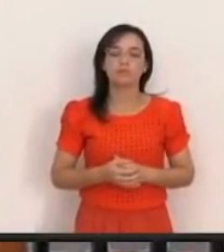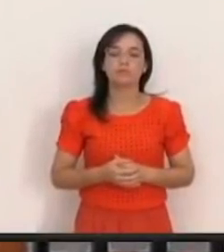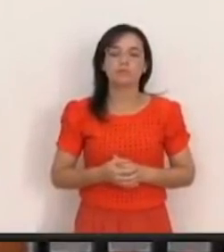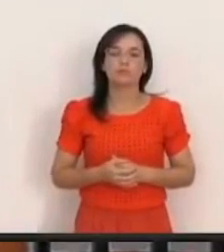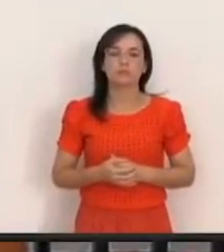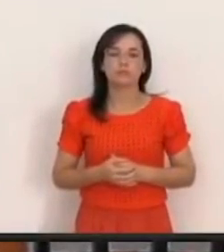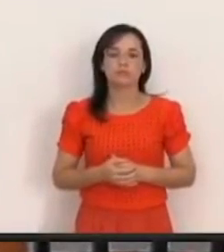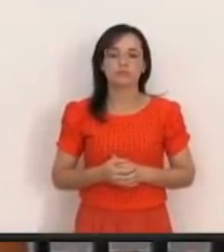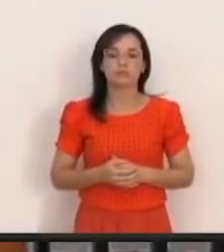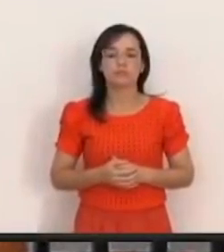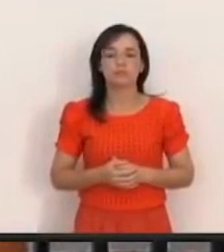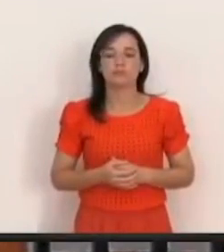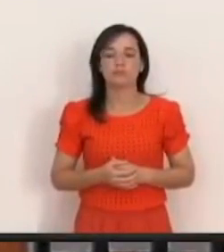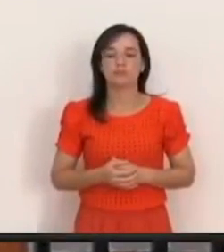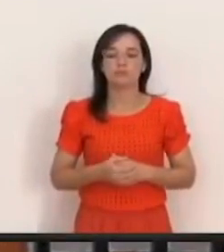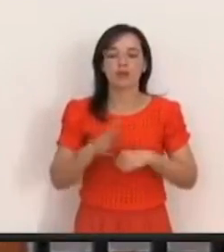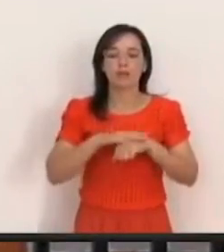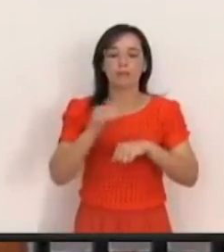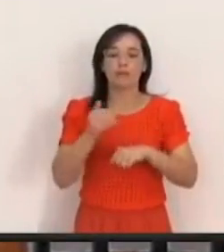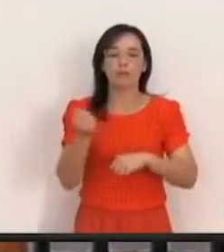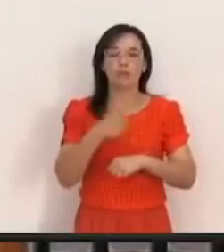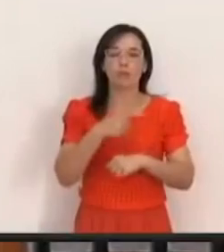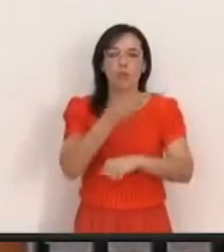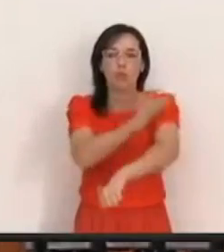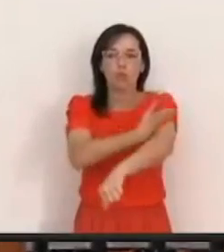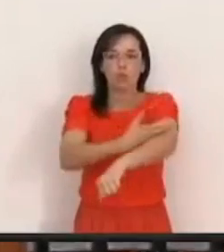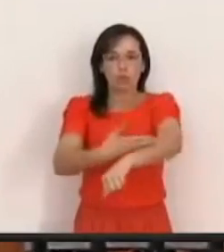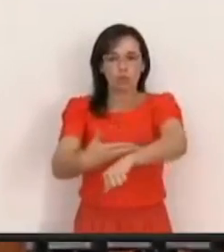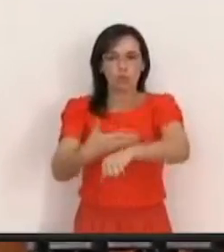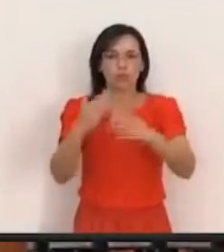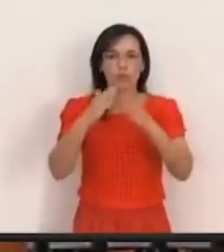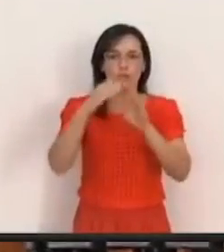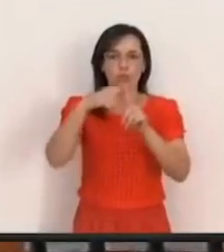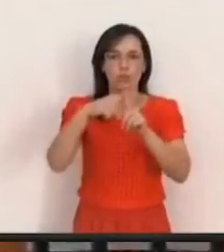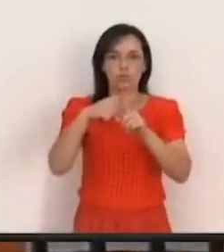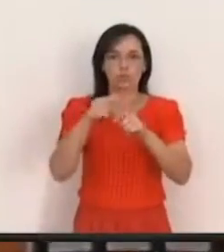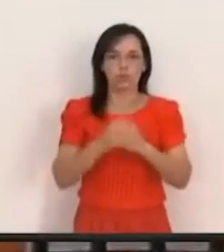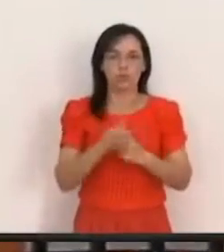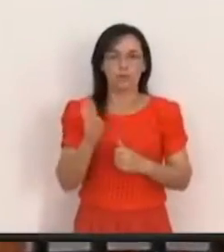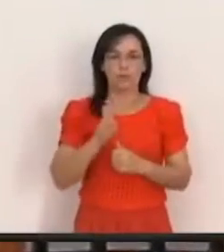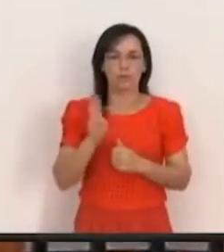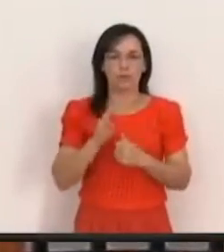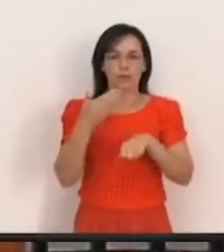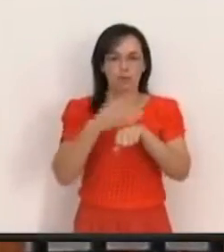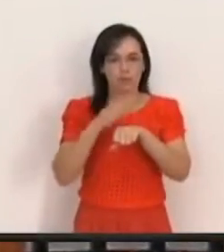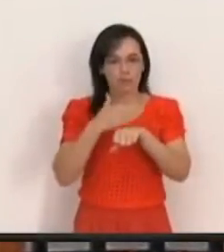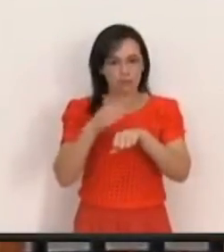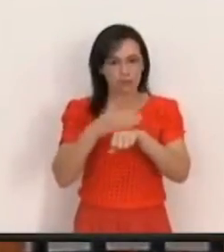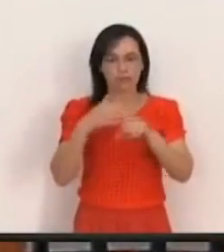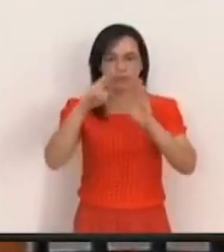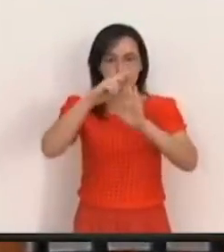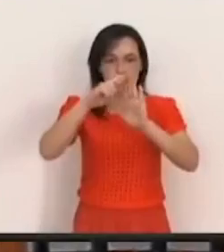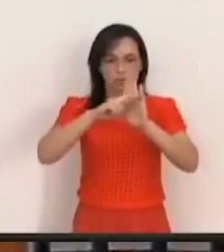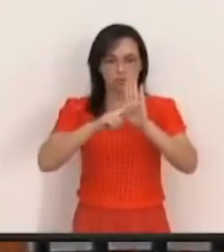Mais do que um costume De uma igreja batista É a prática De um princípio bíblico E é o